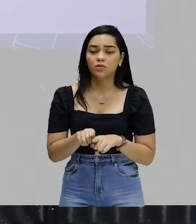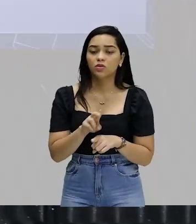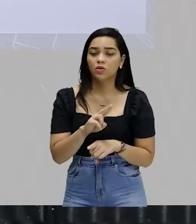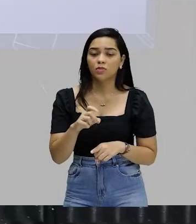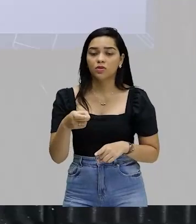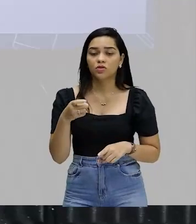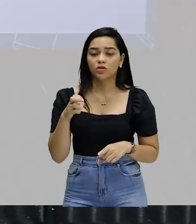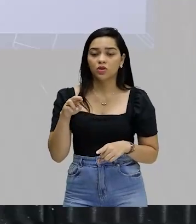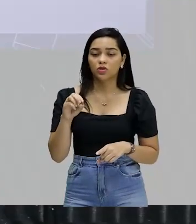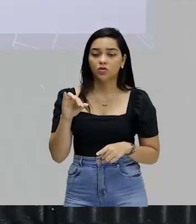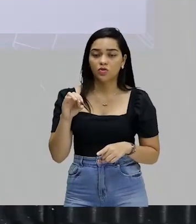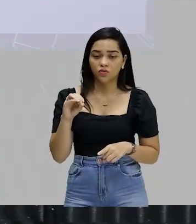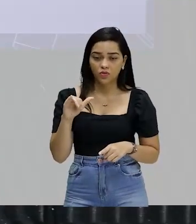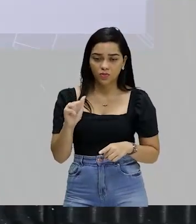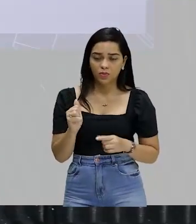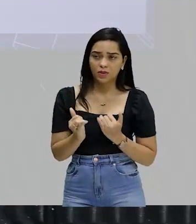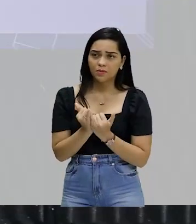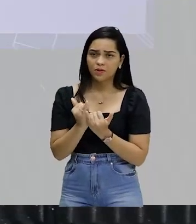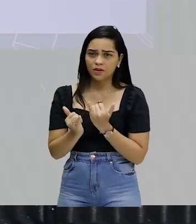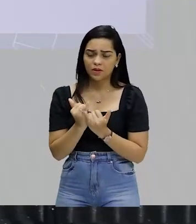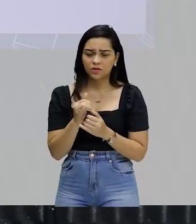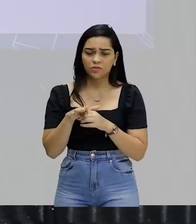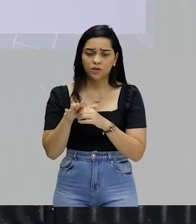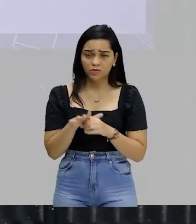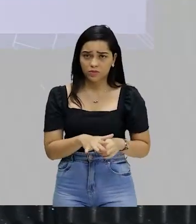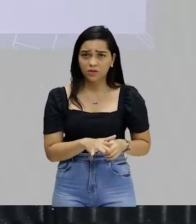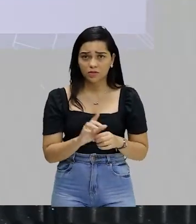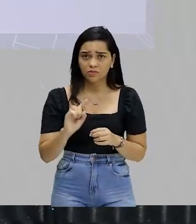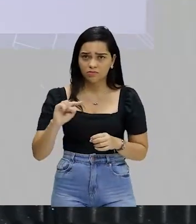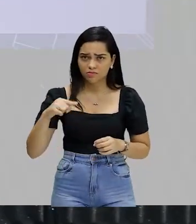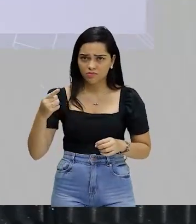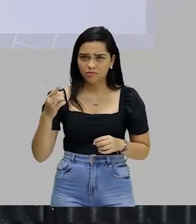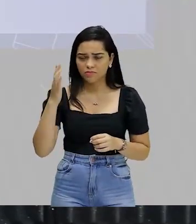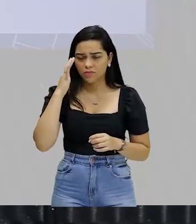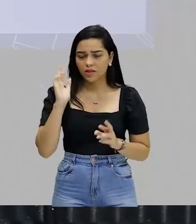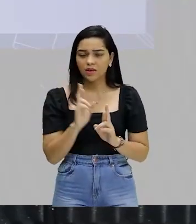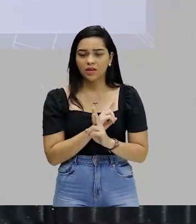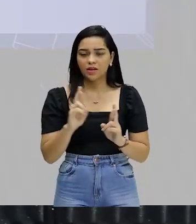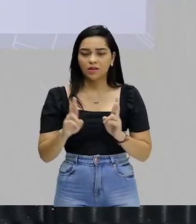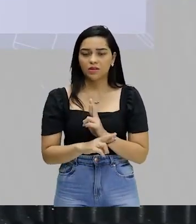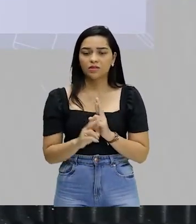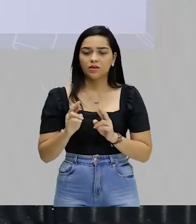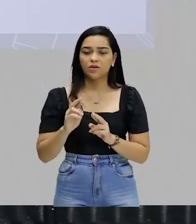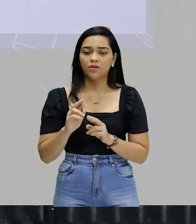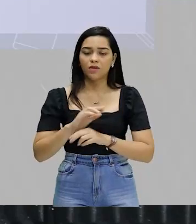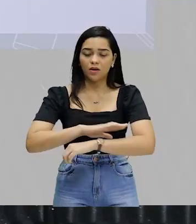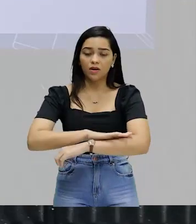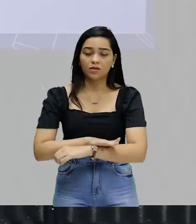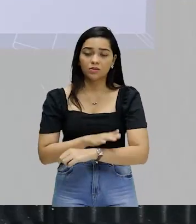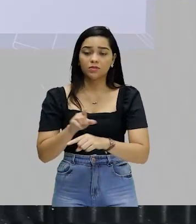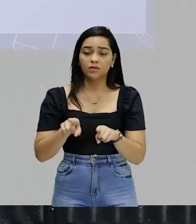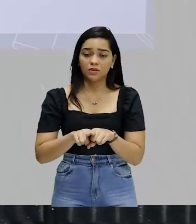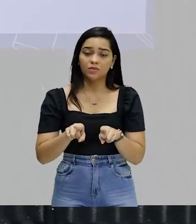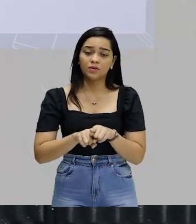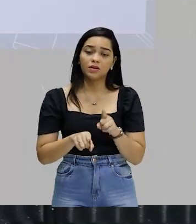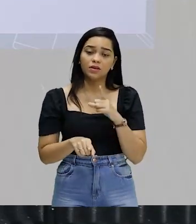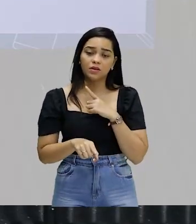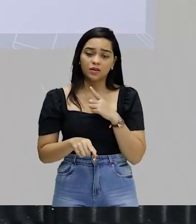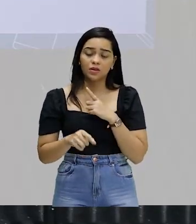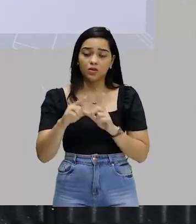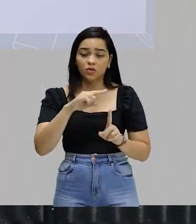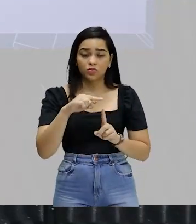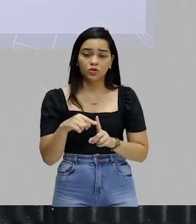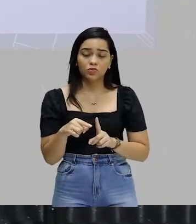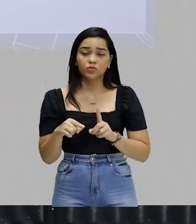de xenofobia é como se ele fosse um preconceito colateral entendeu em relação ao racismo mas também serve como tipo de